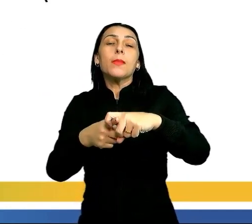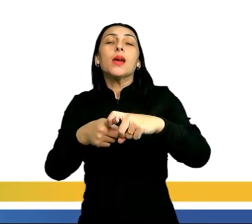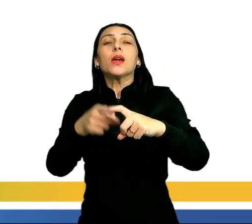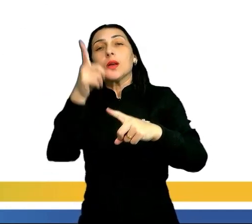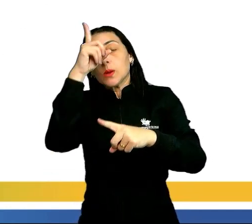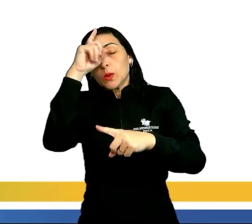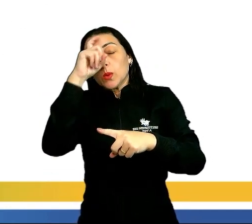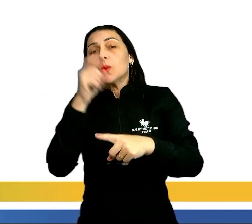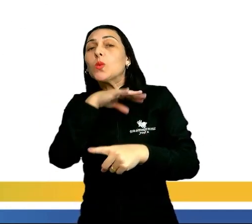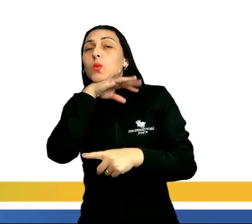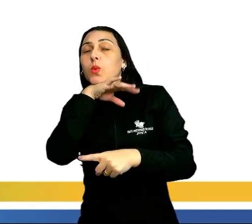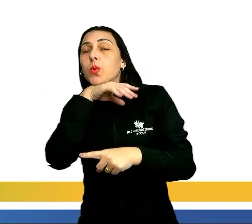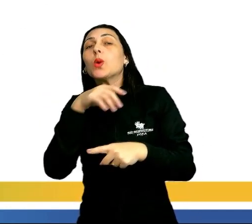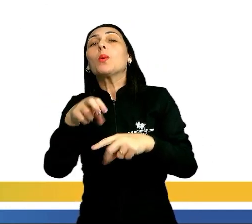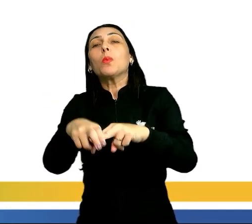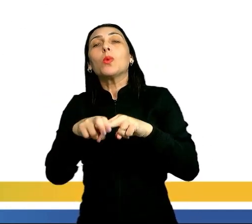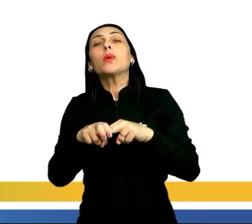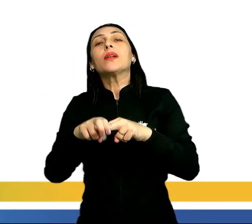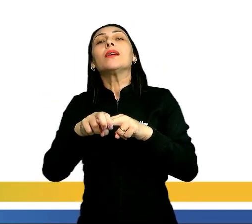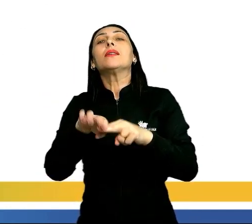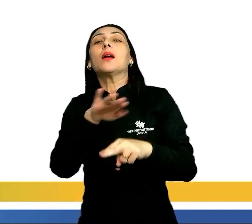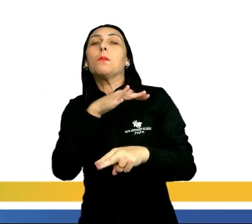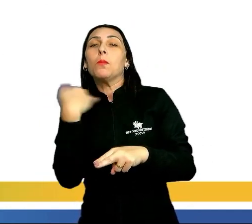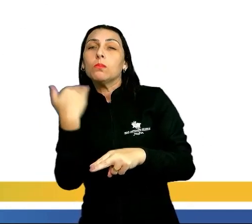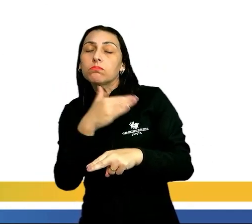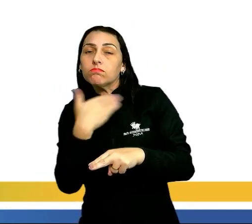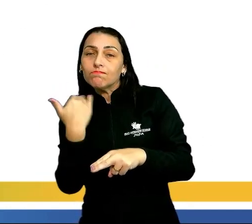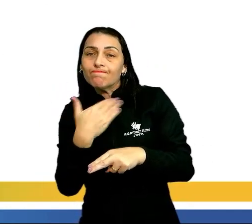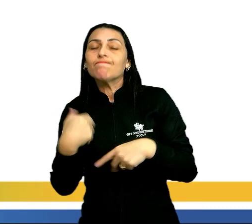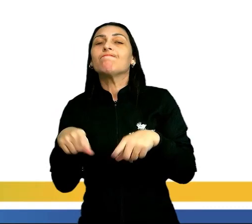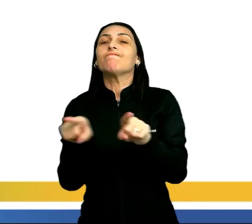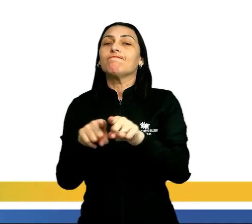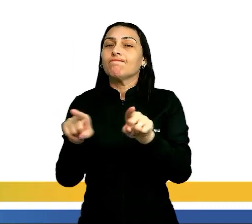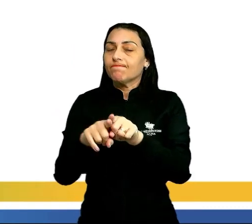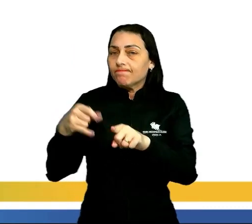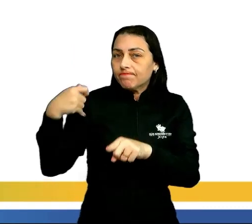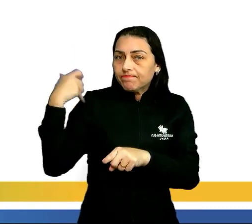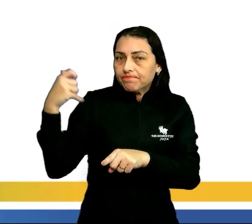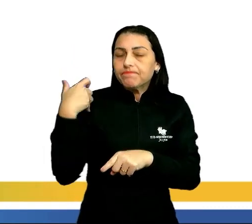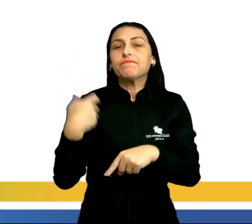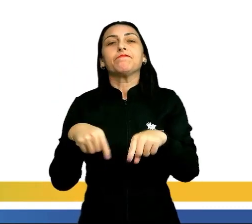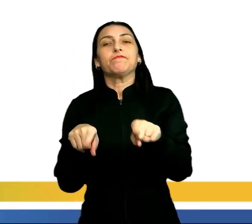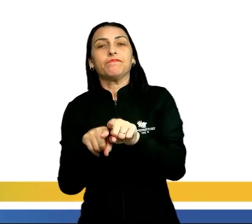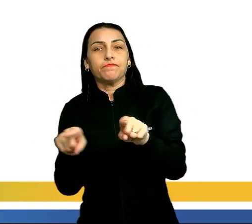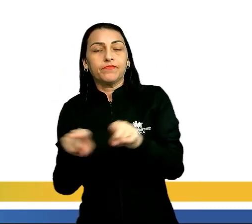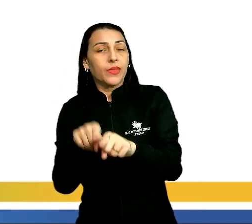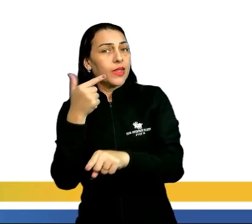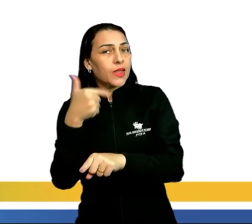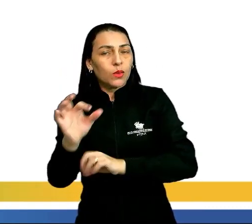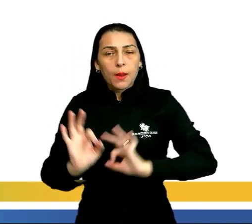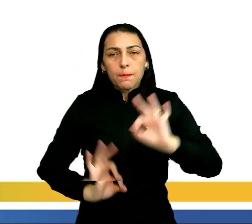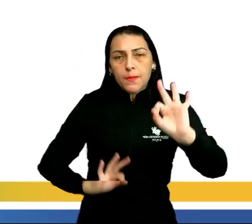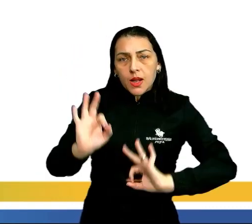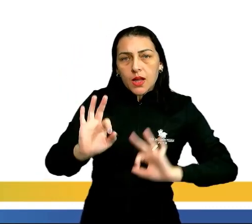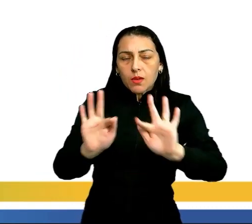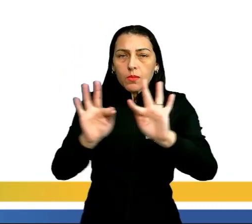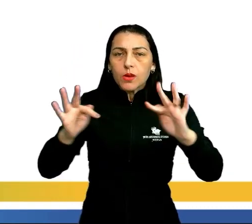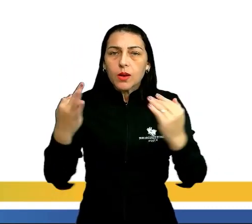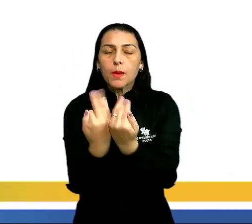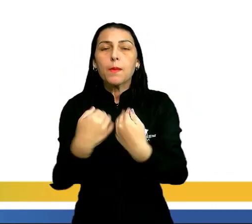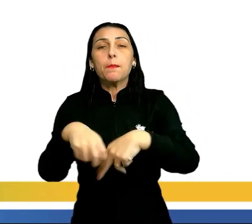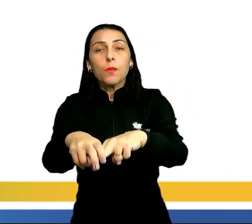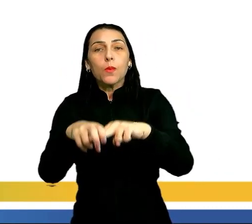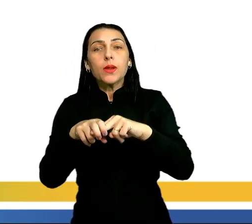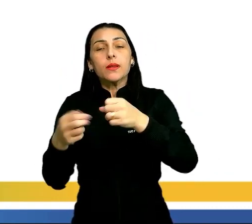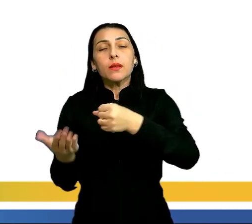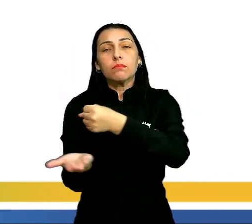precárias. Por isso a mortalidade, quando chega aí nessa faixa de idade. E também não há planejamento familiar. Por isso